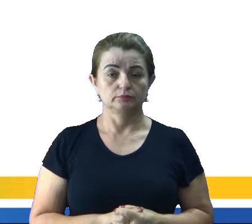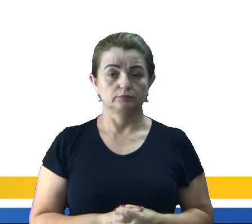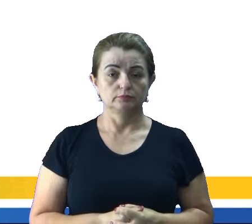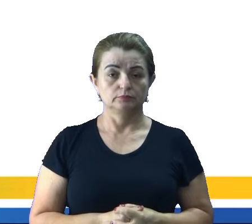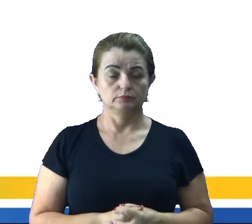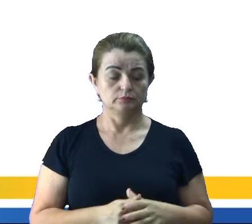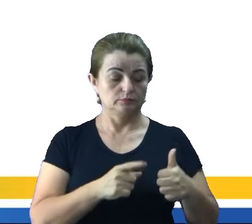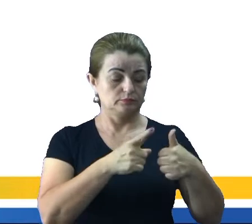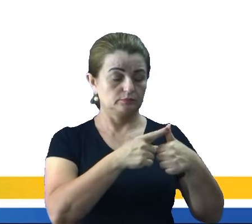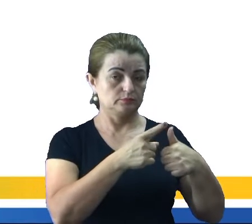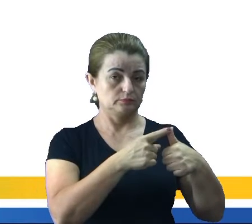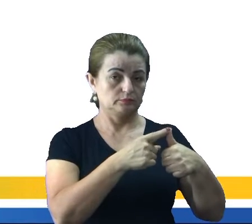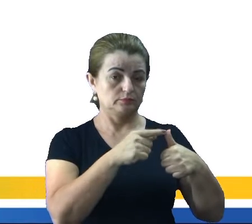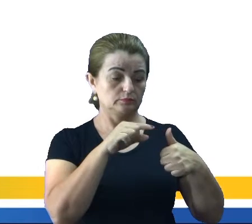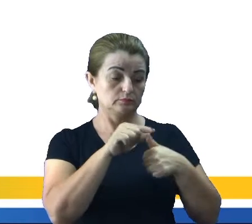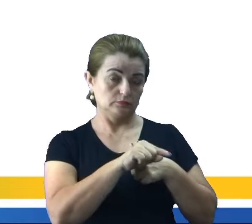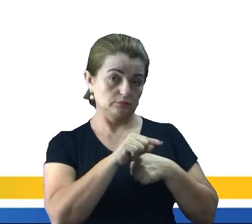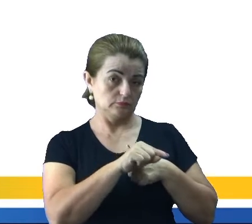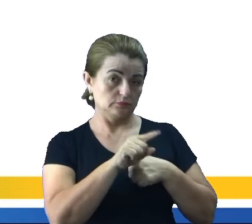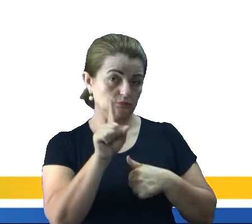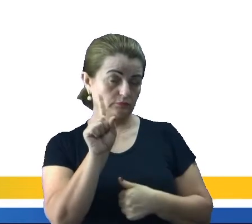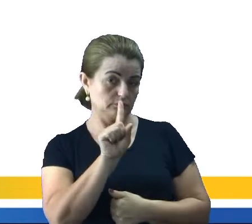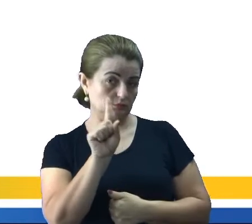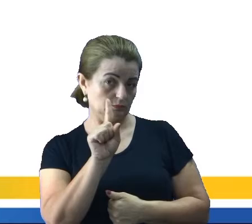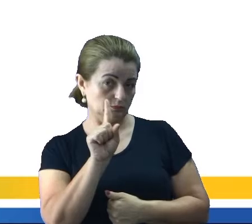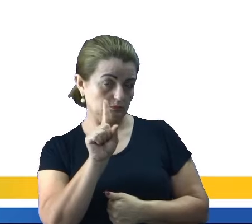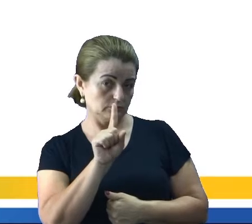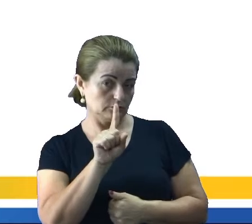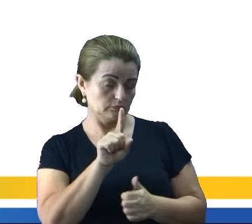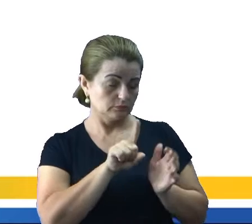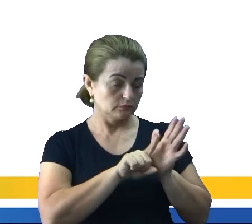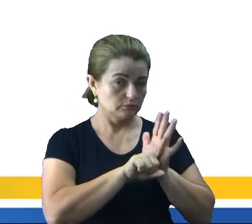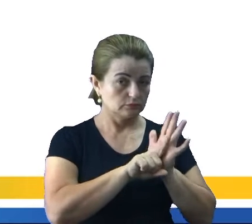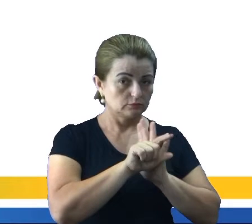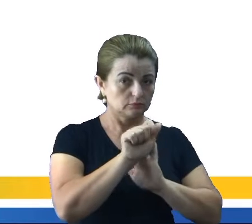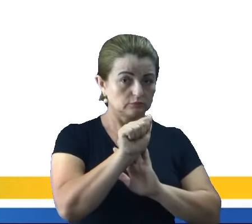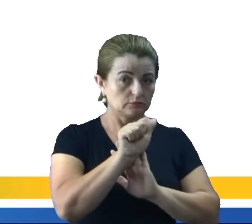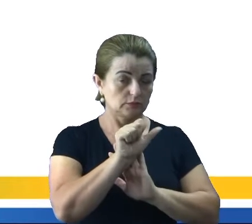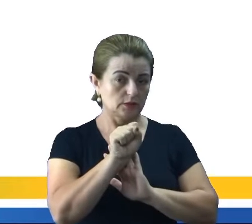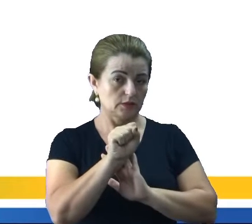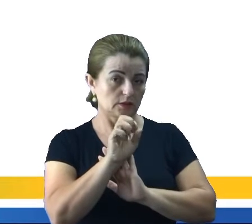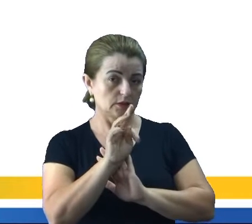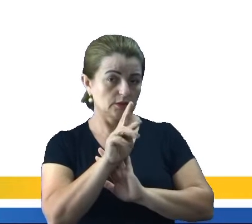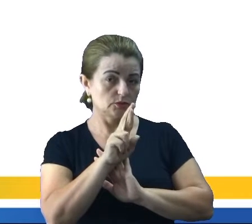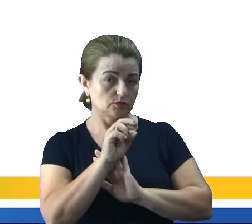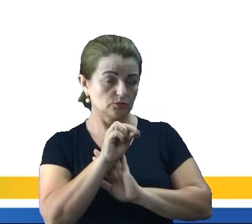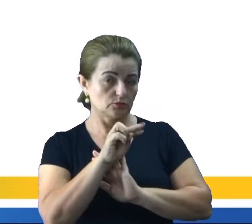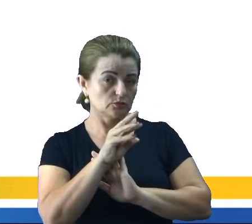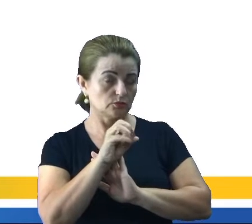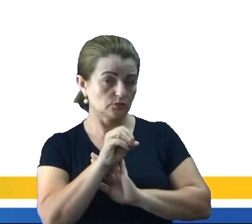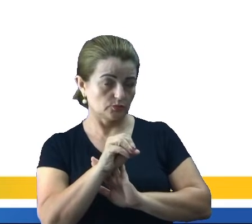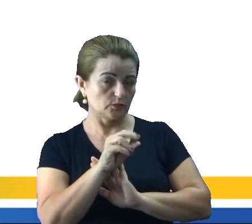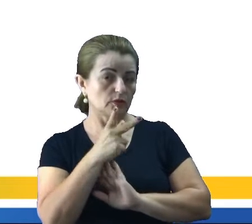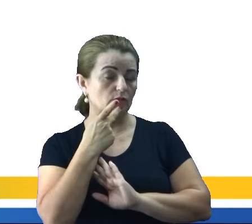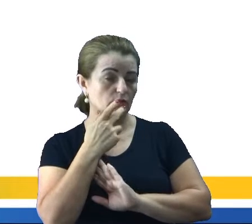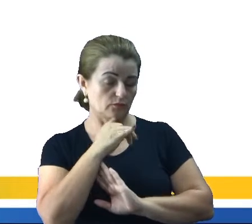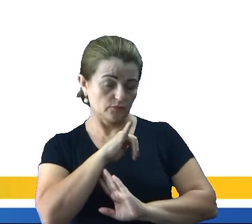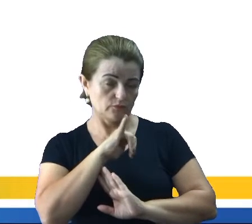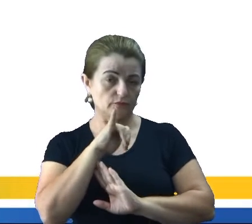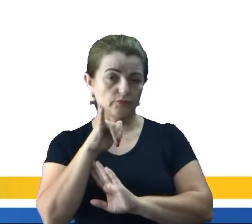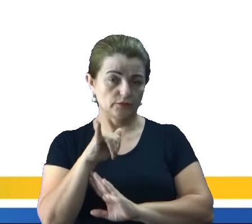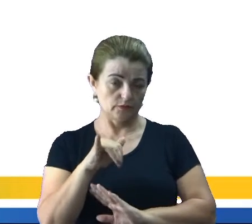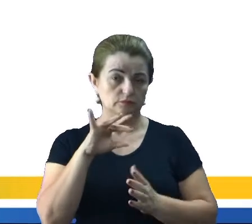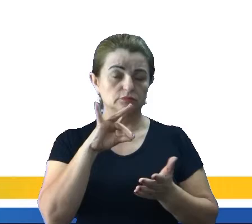A primeira Calvin não será astrônomo quando se tornar adulto Ele diz, né Realmente a